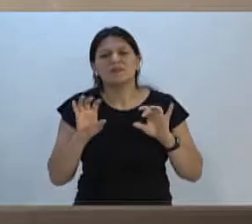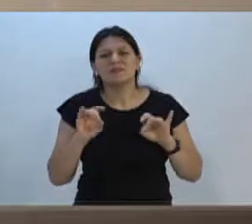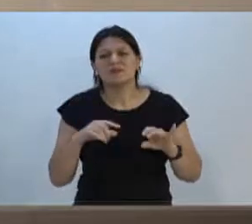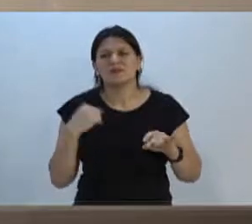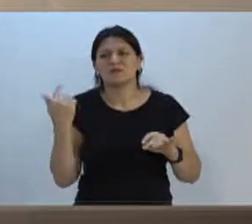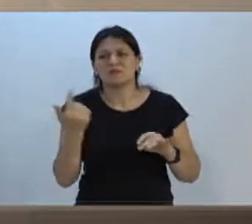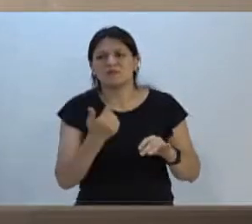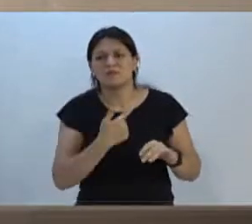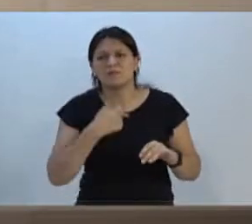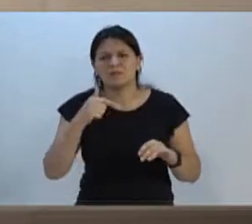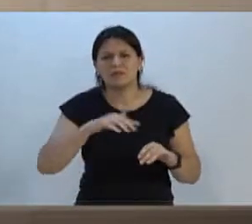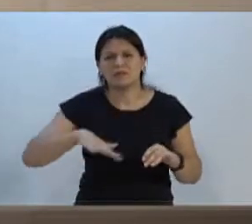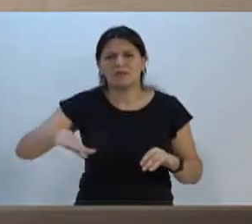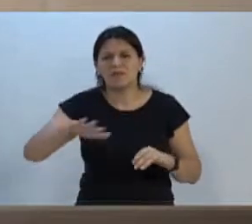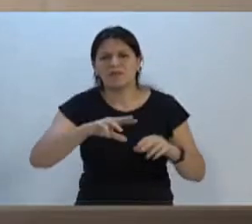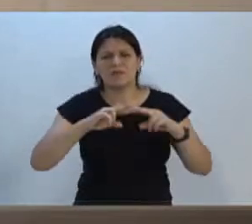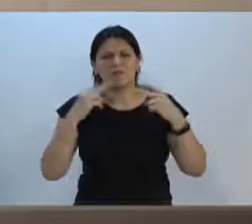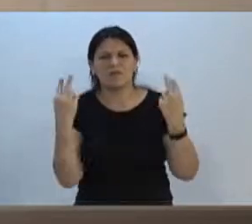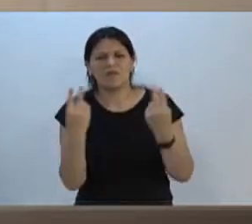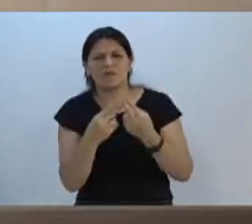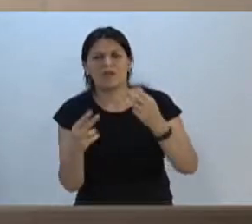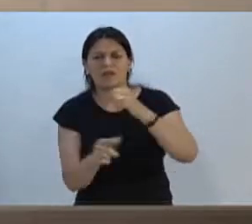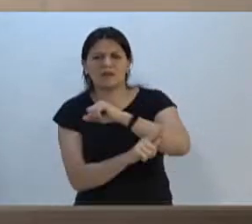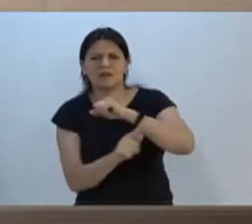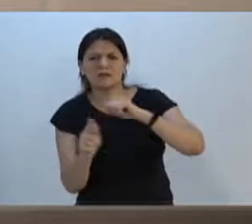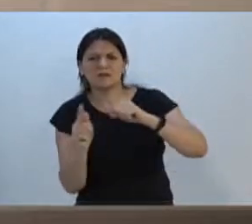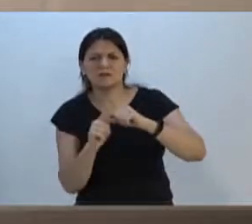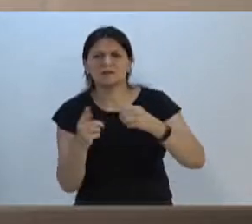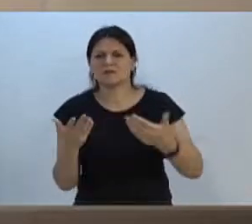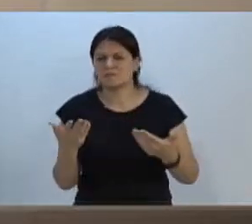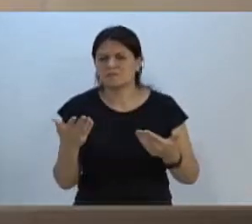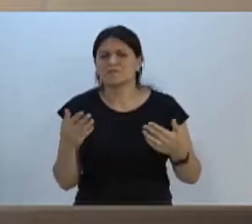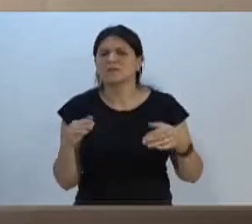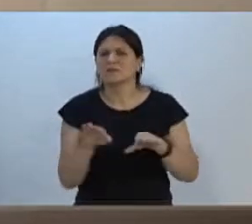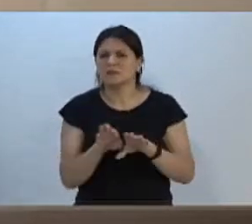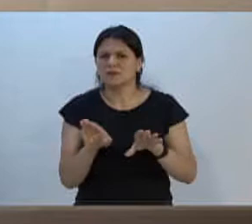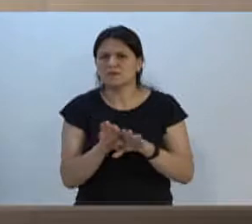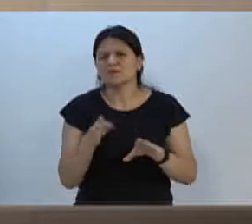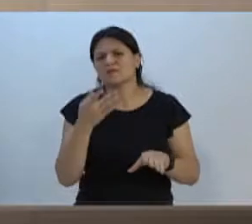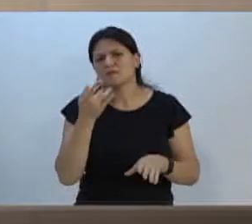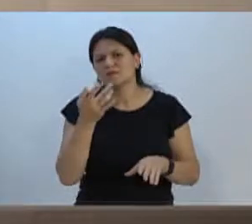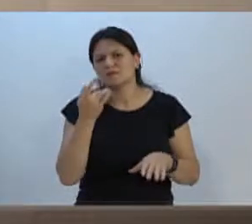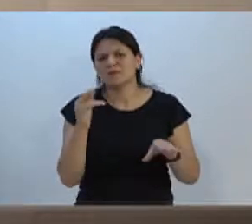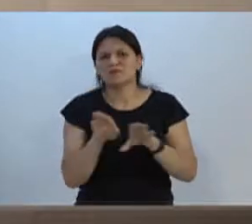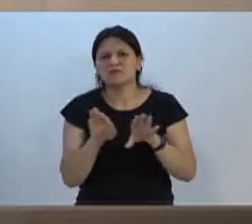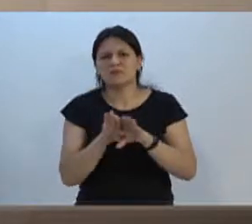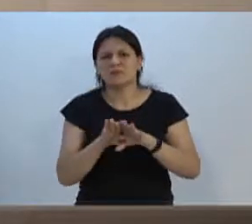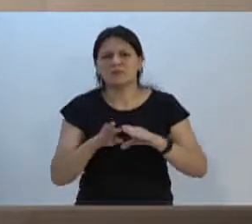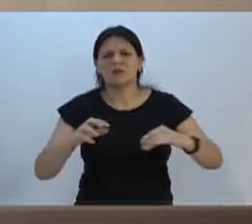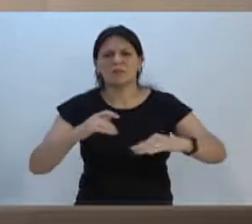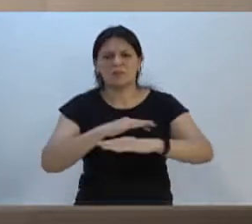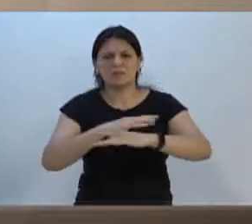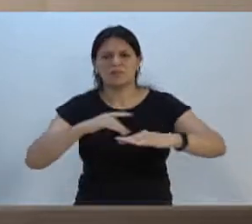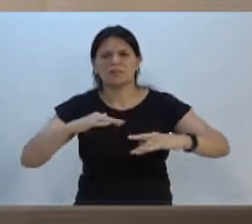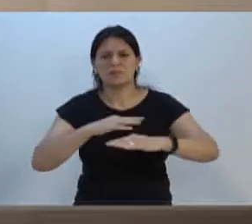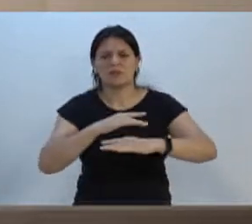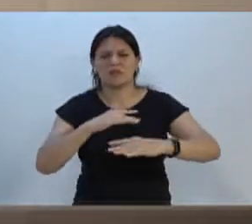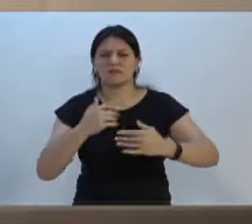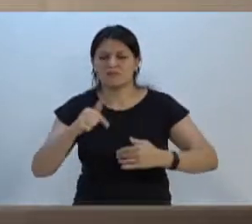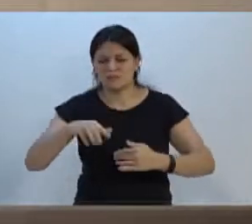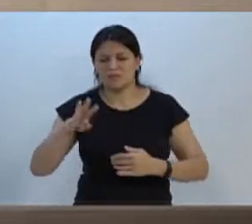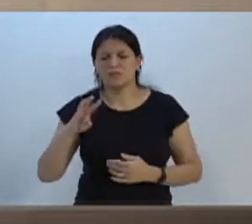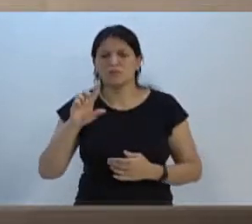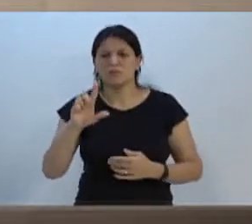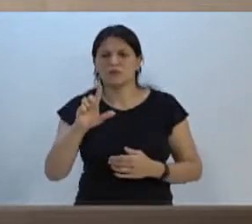a gente tem da comunidade ali na Velha, no Garcia, nesse sentido. E, claro, que vai facilitar a mobilidade como um todo de toda a cidade de Blumenau. Então, gente também